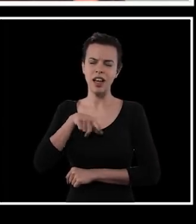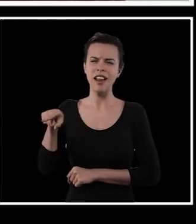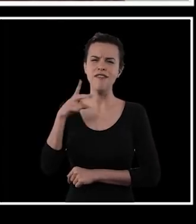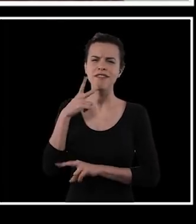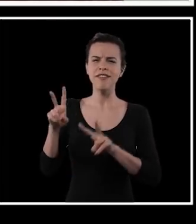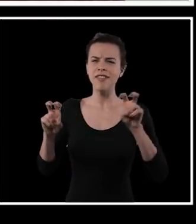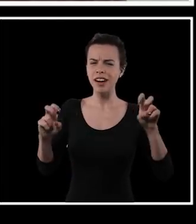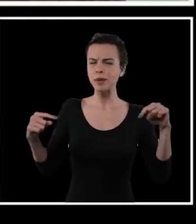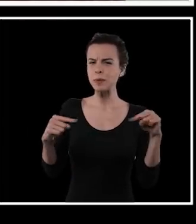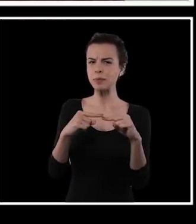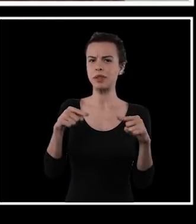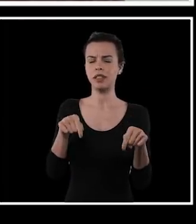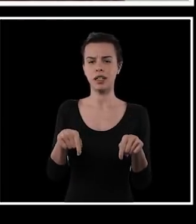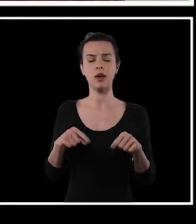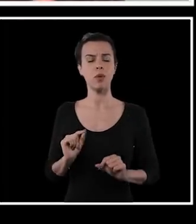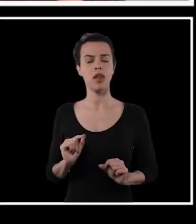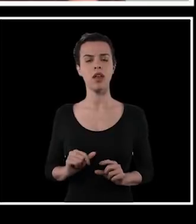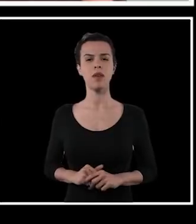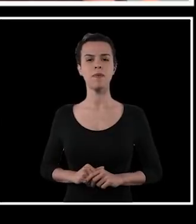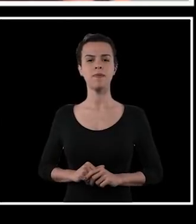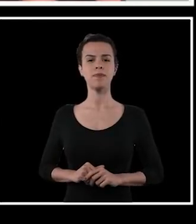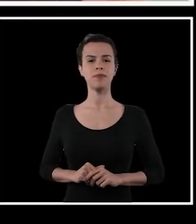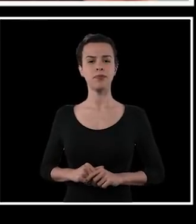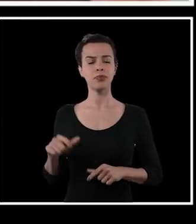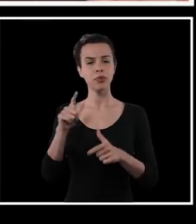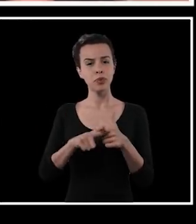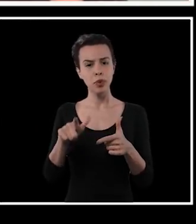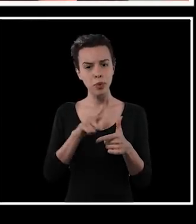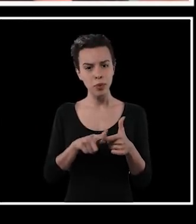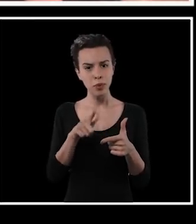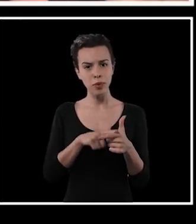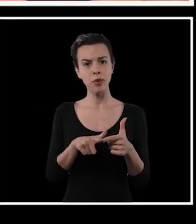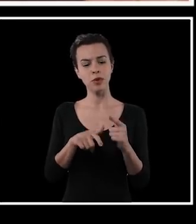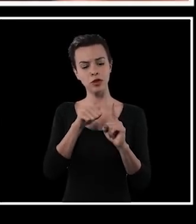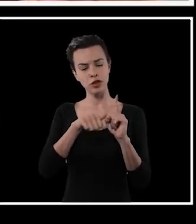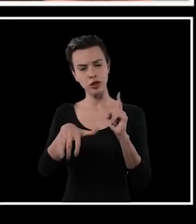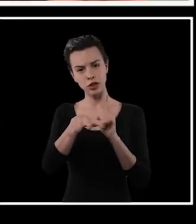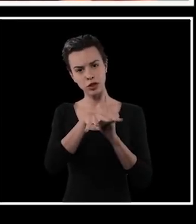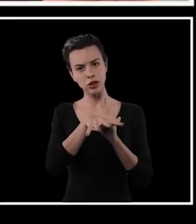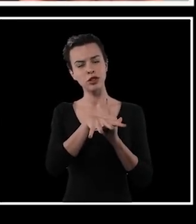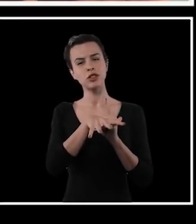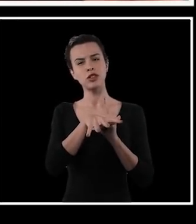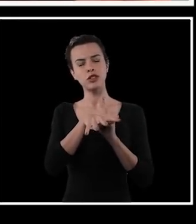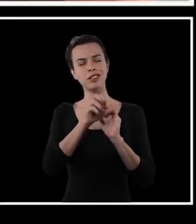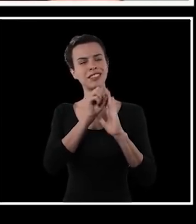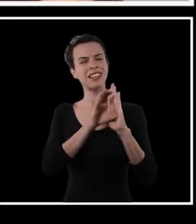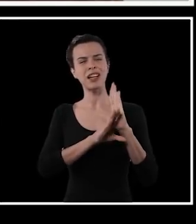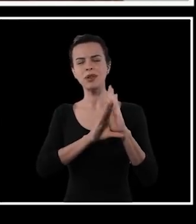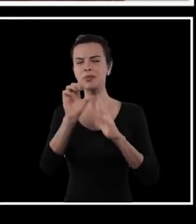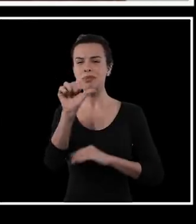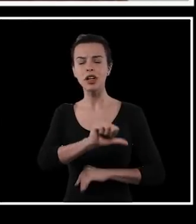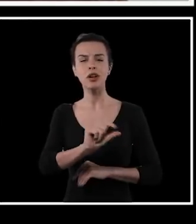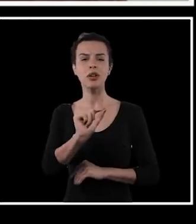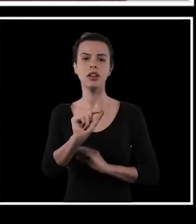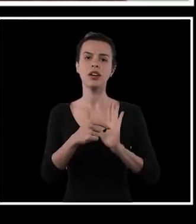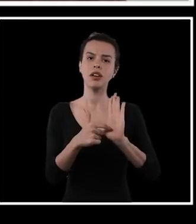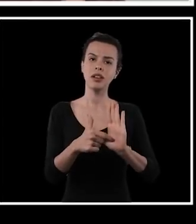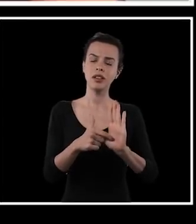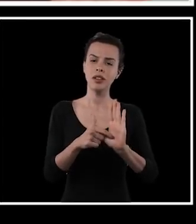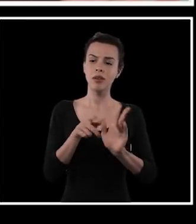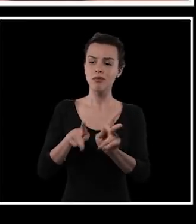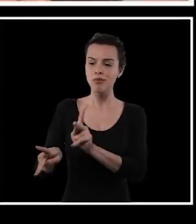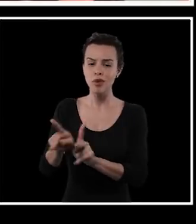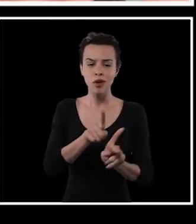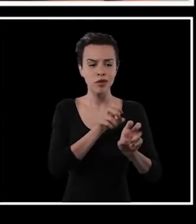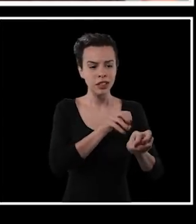tem uma fala dele que é muito boa que se encaixa bastante aqui, né, que é a ideia de o problema social máximo do século anuncia-se